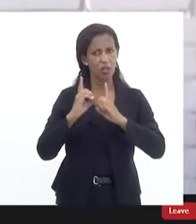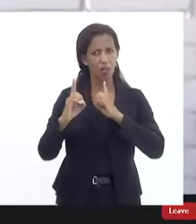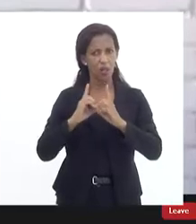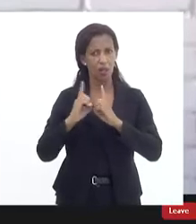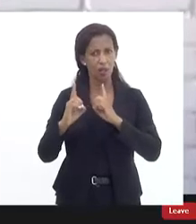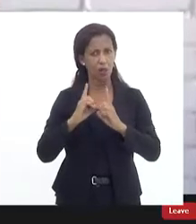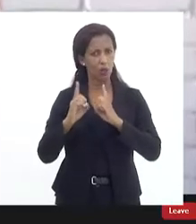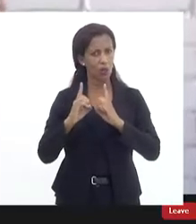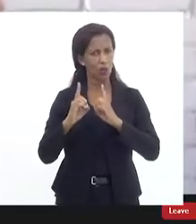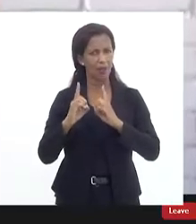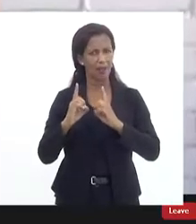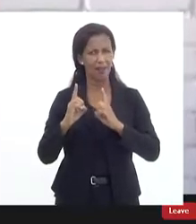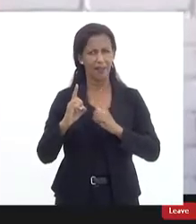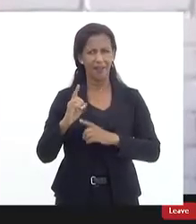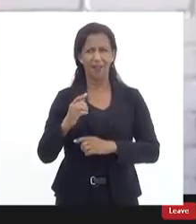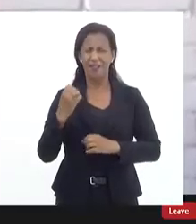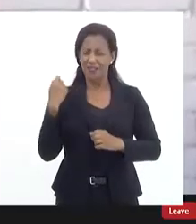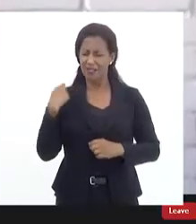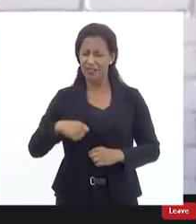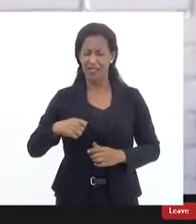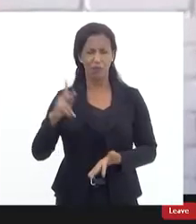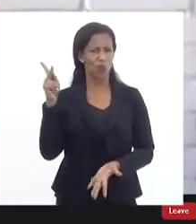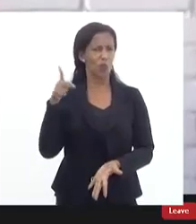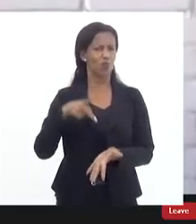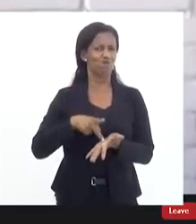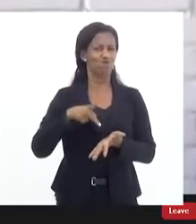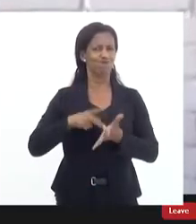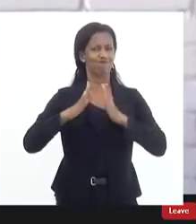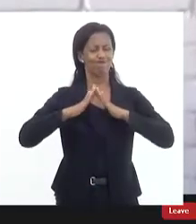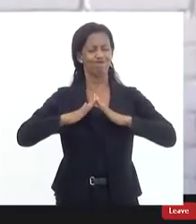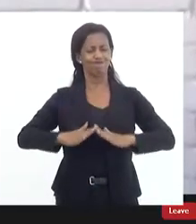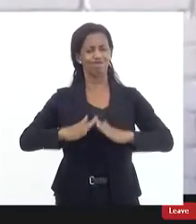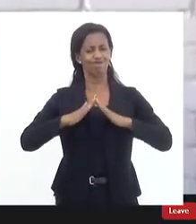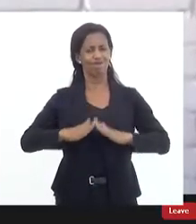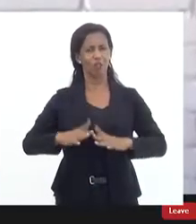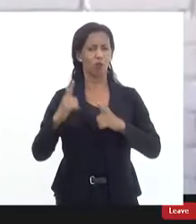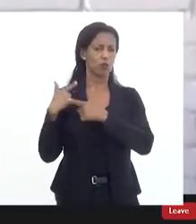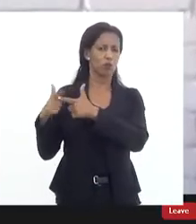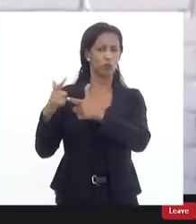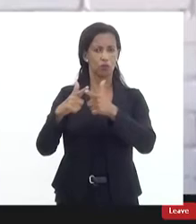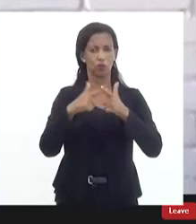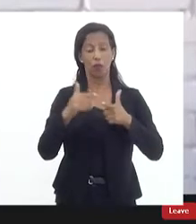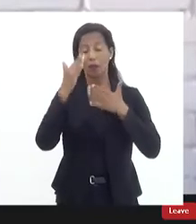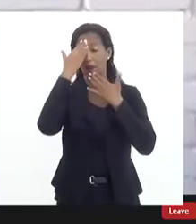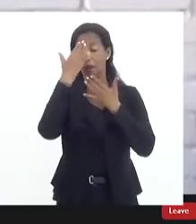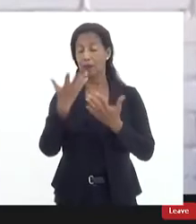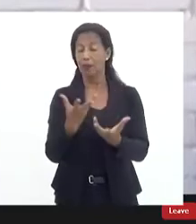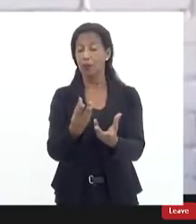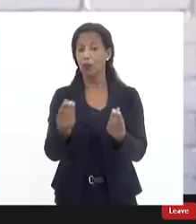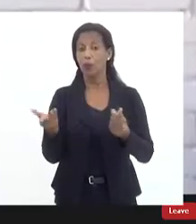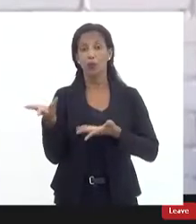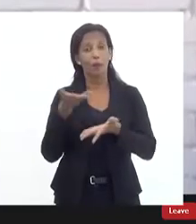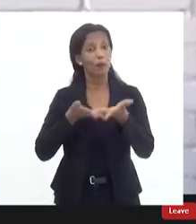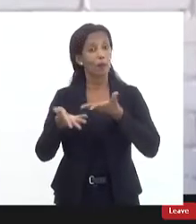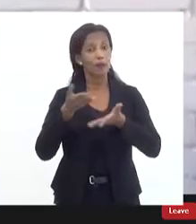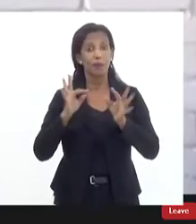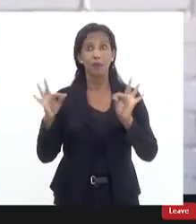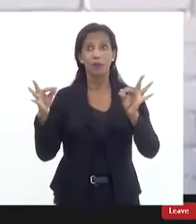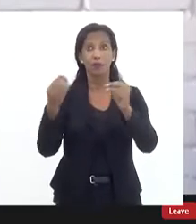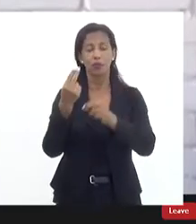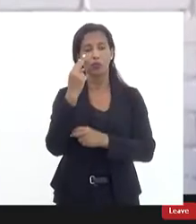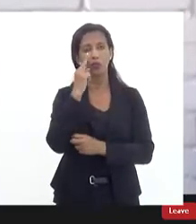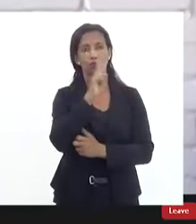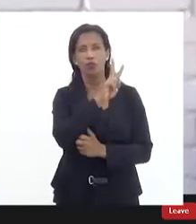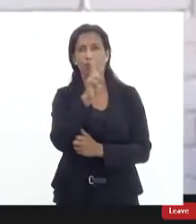externalizando com muita sinceridade muita tranquilidade suas divergências agradeço muito a participação de todos vi